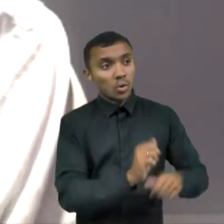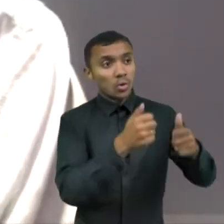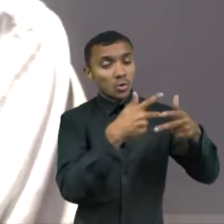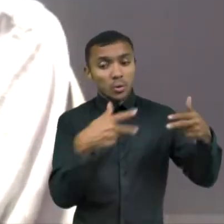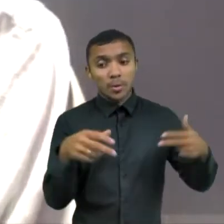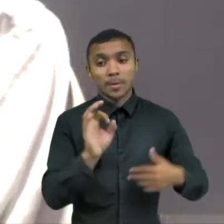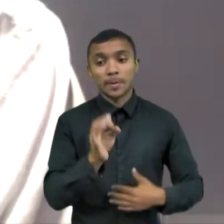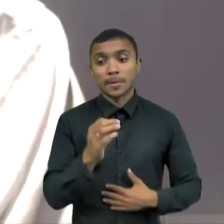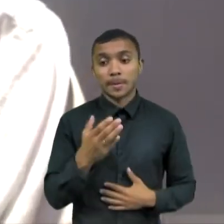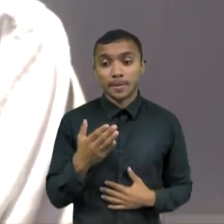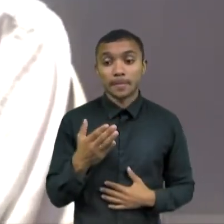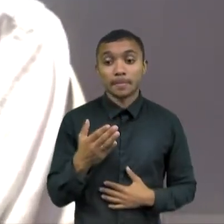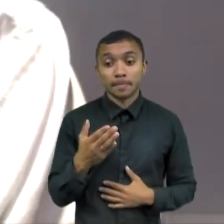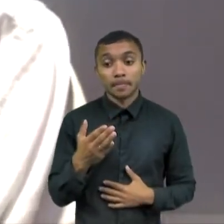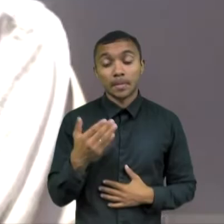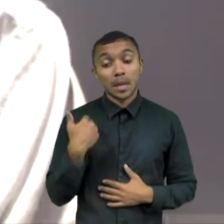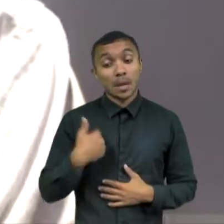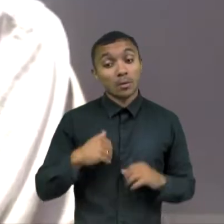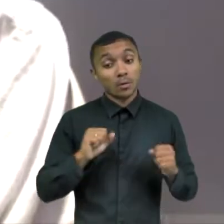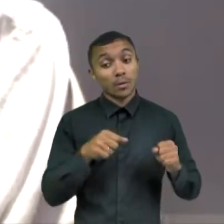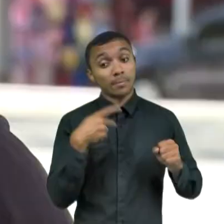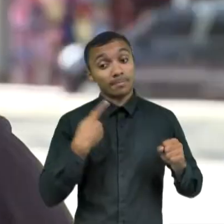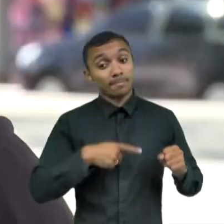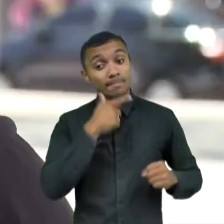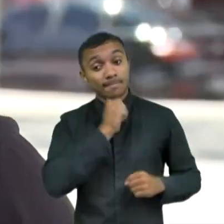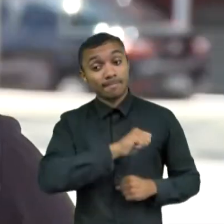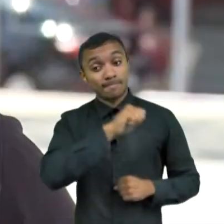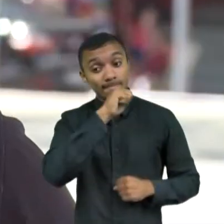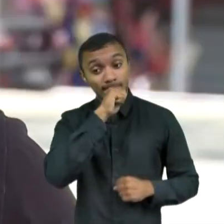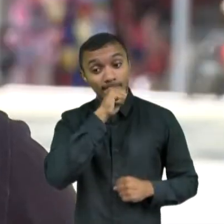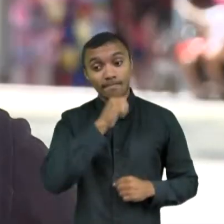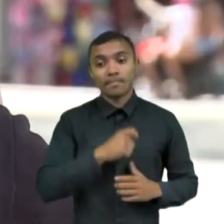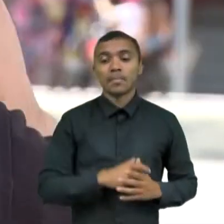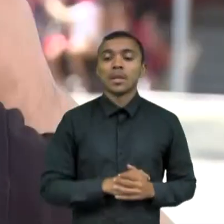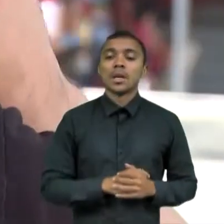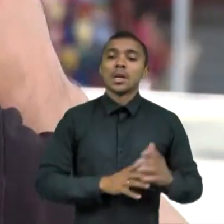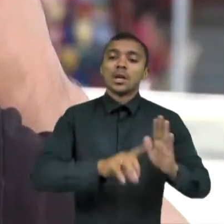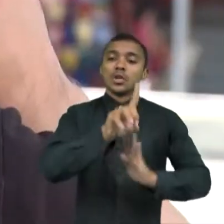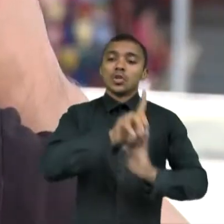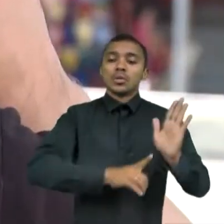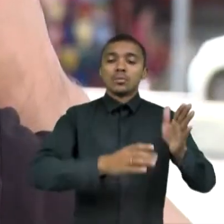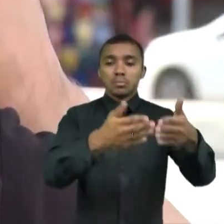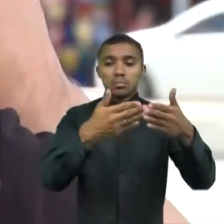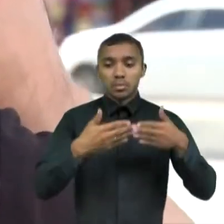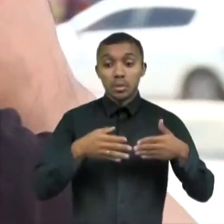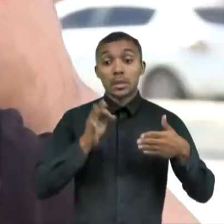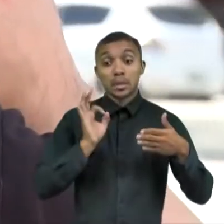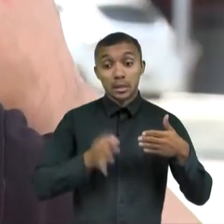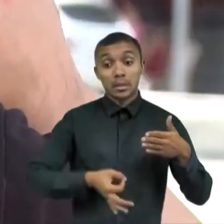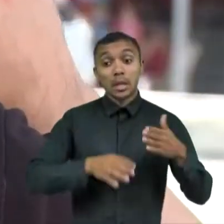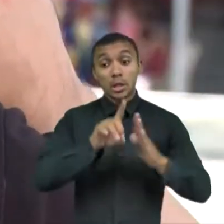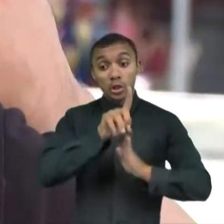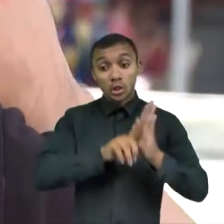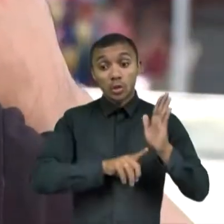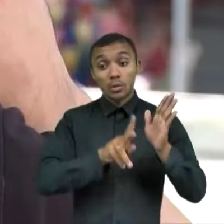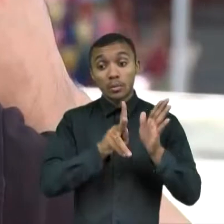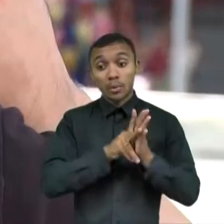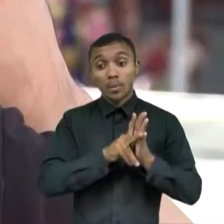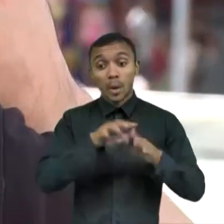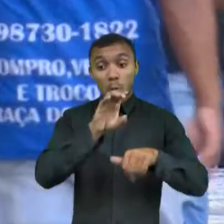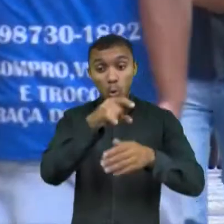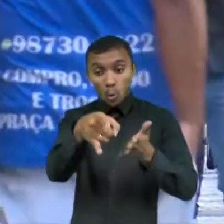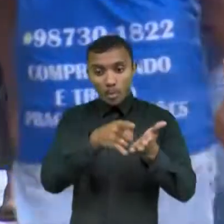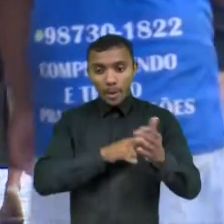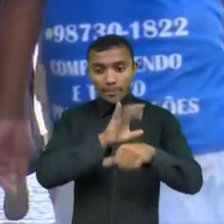tudo que estava dentro do meu alcance, como pai, tem coisas que eu sou a mãe. A licença paternidade é um direito garantido pela Constituição